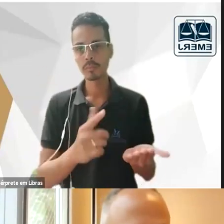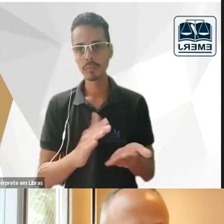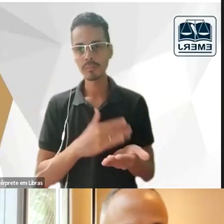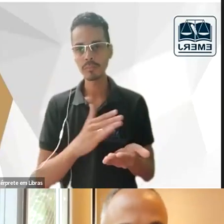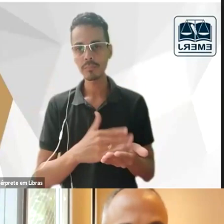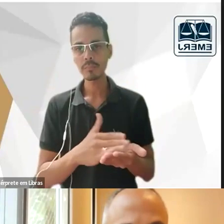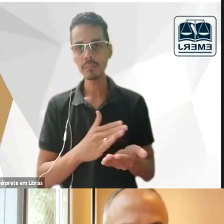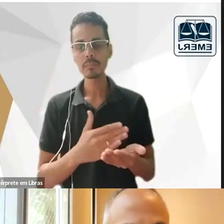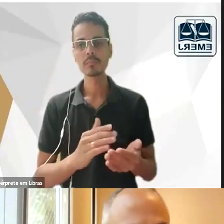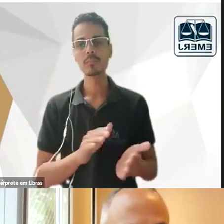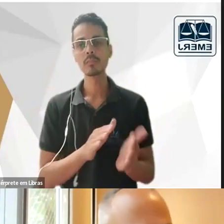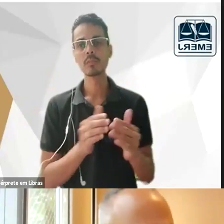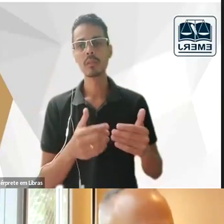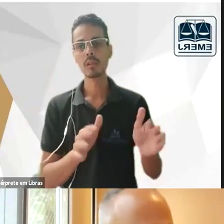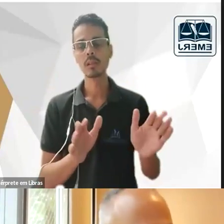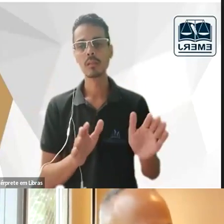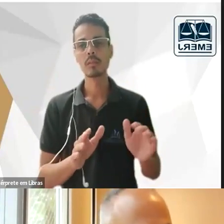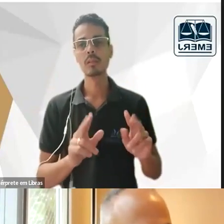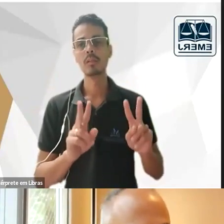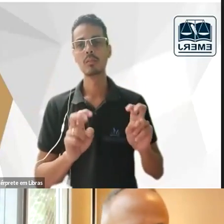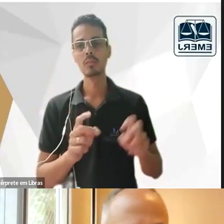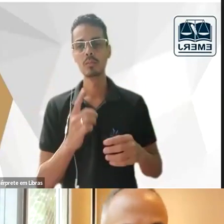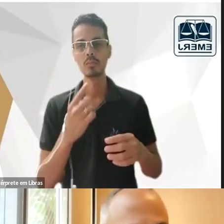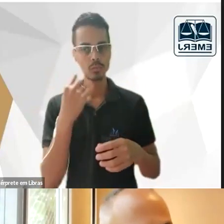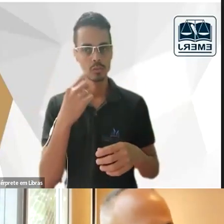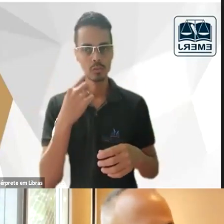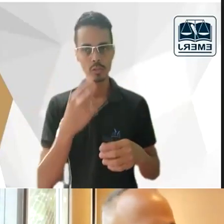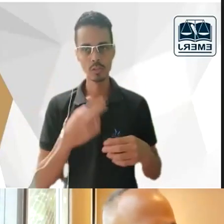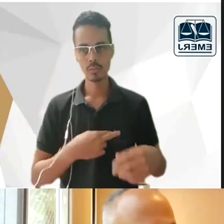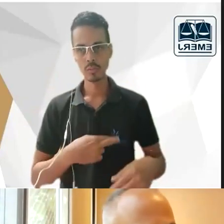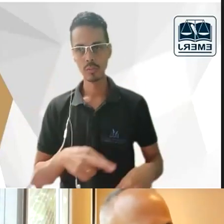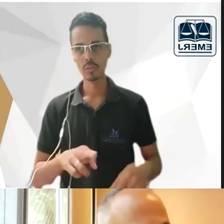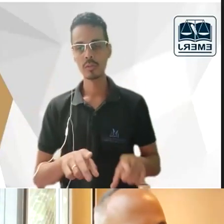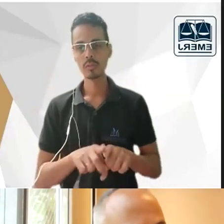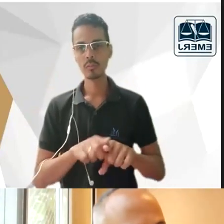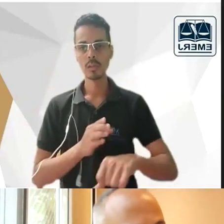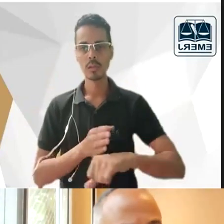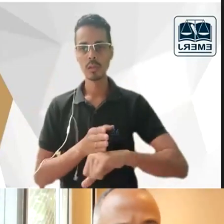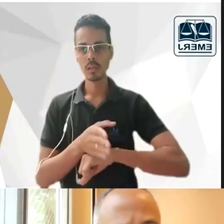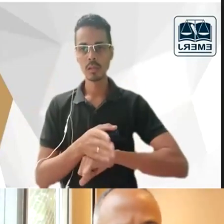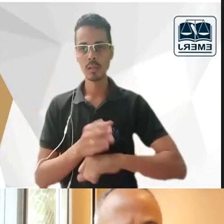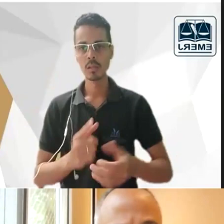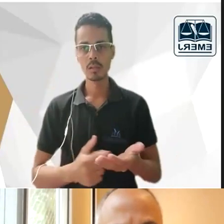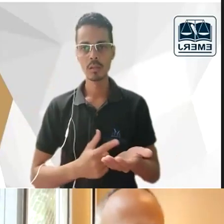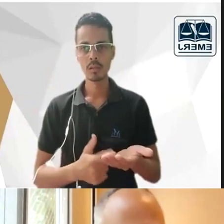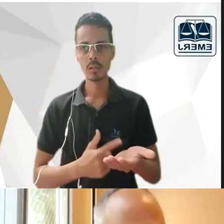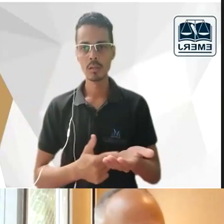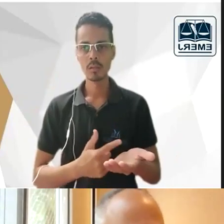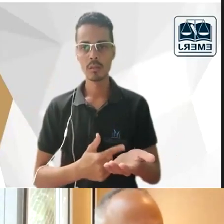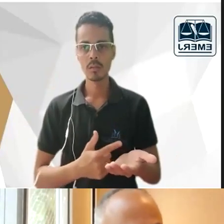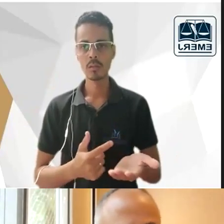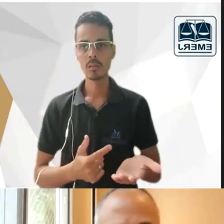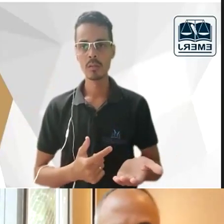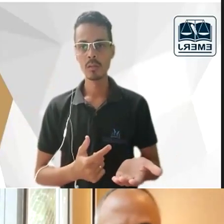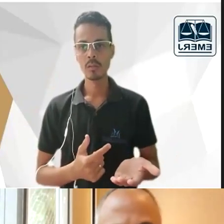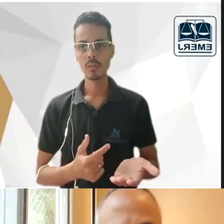magistratura num livro sobre direito e religião tive acesso também ao livro do Dr. Vamirê Chacon sobre